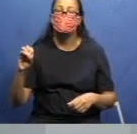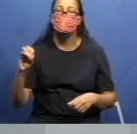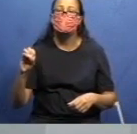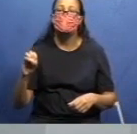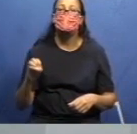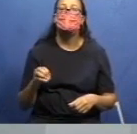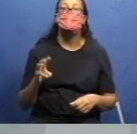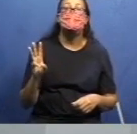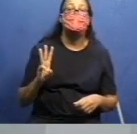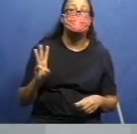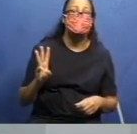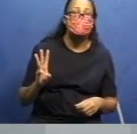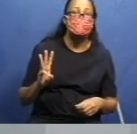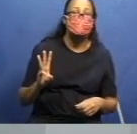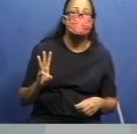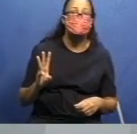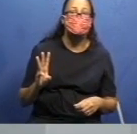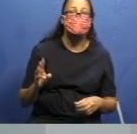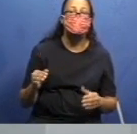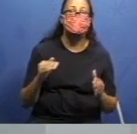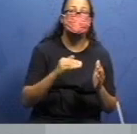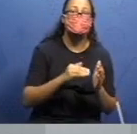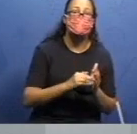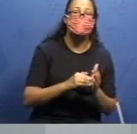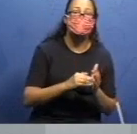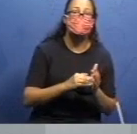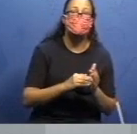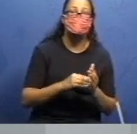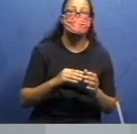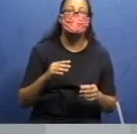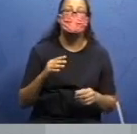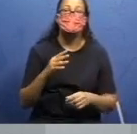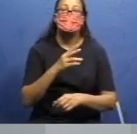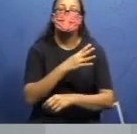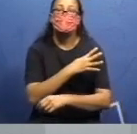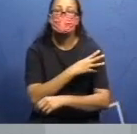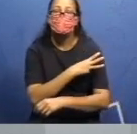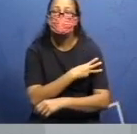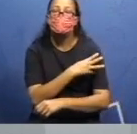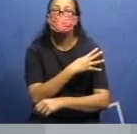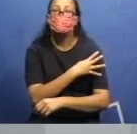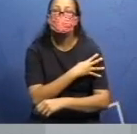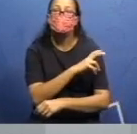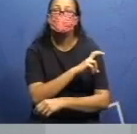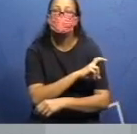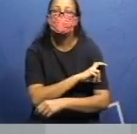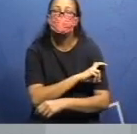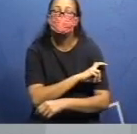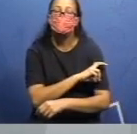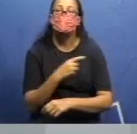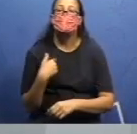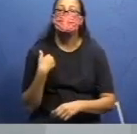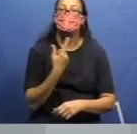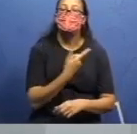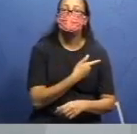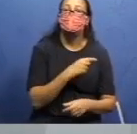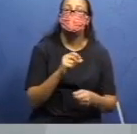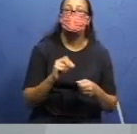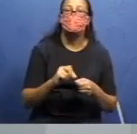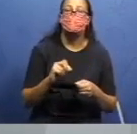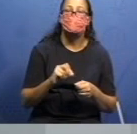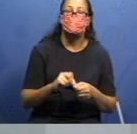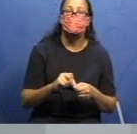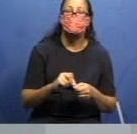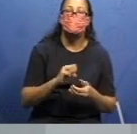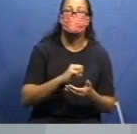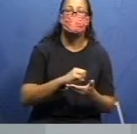terceira, quarta e quinta anos hoje do Ensino Fundamental. Hoje nós vamos aprender, nós vamos fazer duas atividades novas.